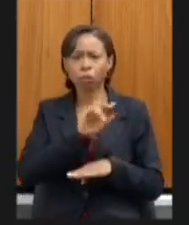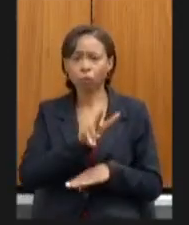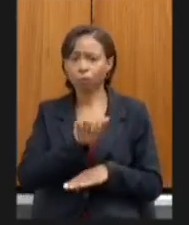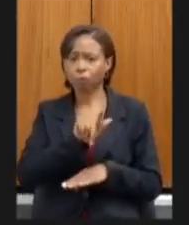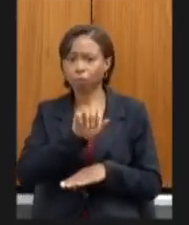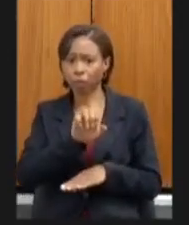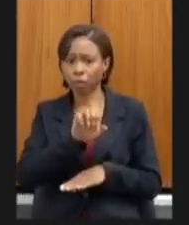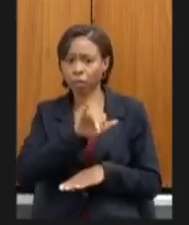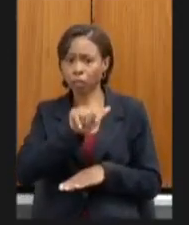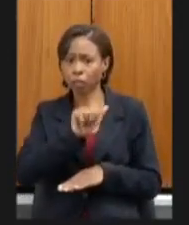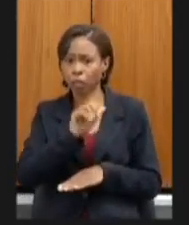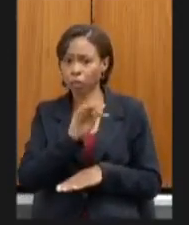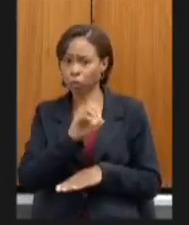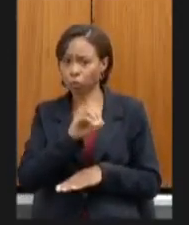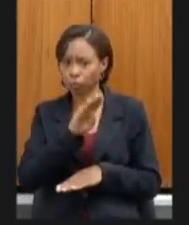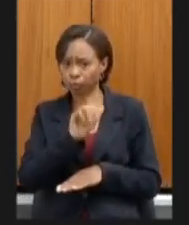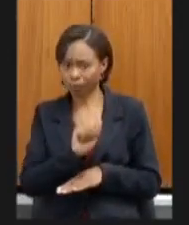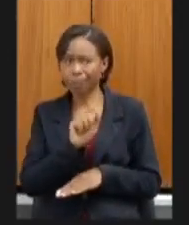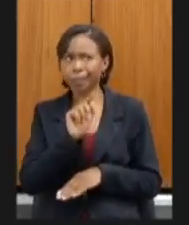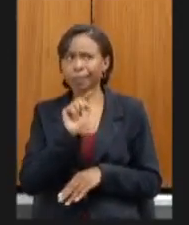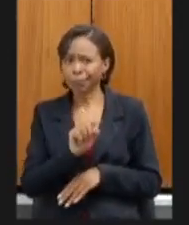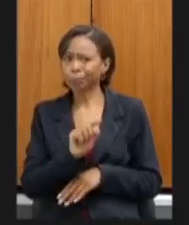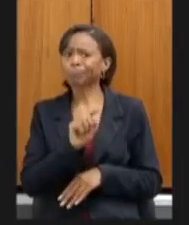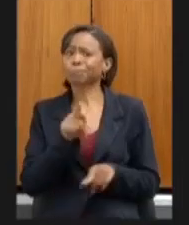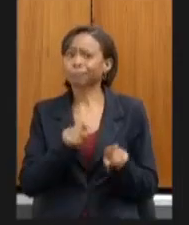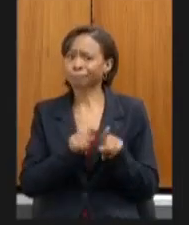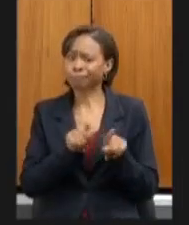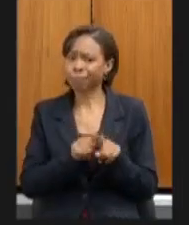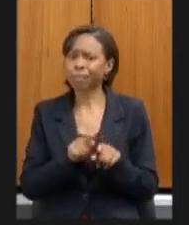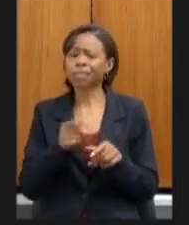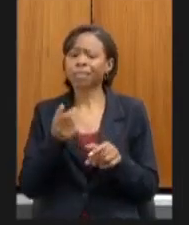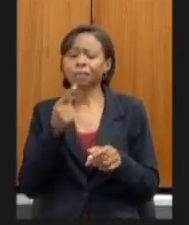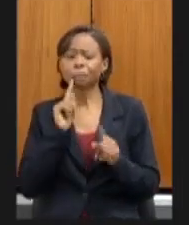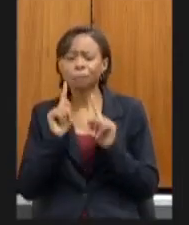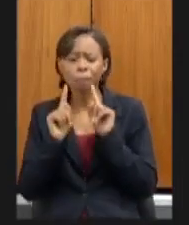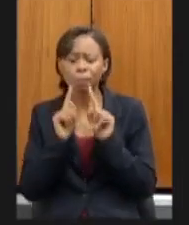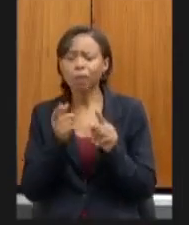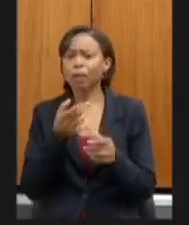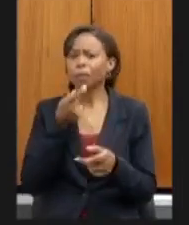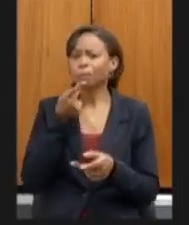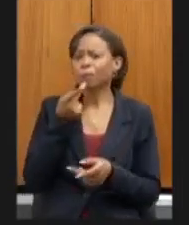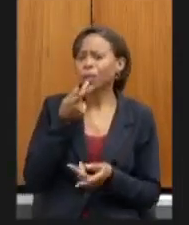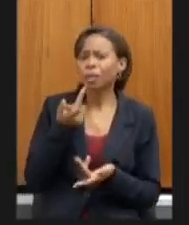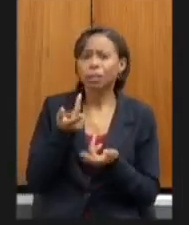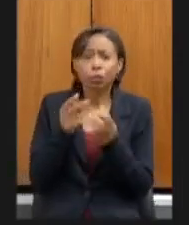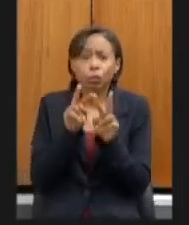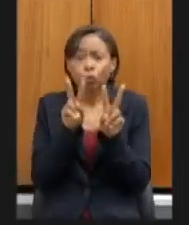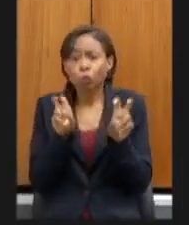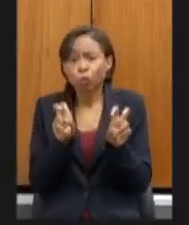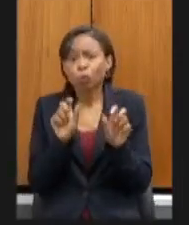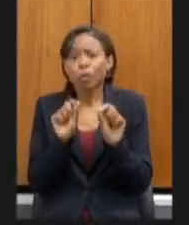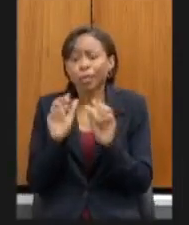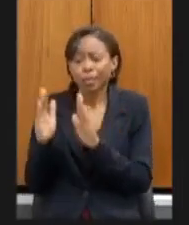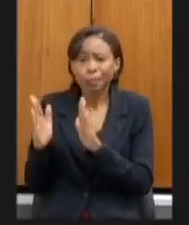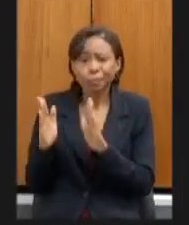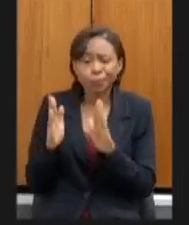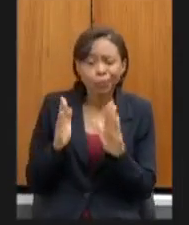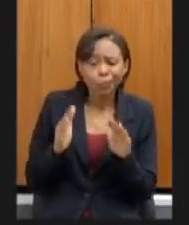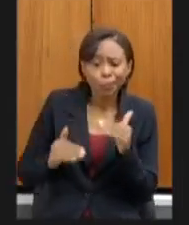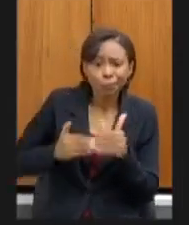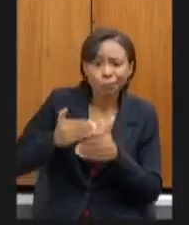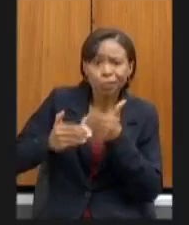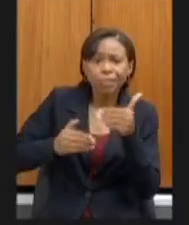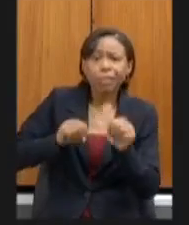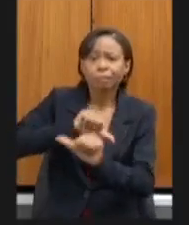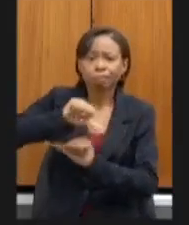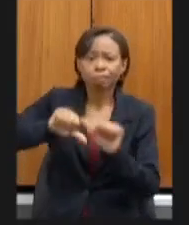ponderações em relação a esse processo de municipalização e aí secretária vale destacar que a grande reclamação